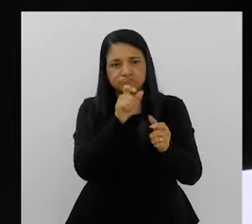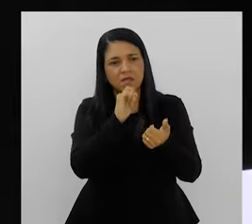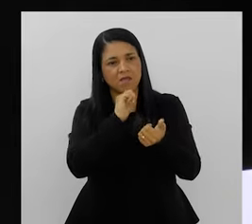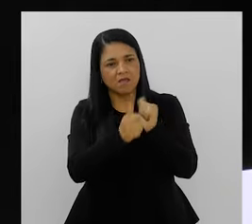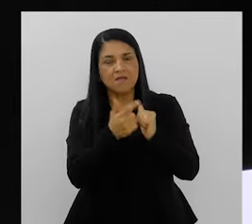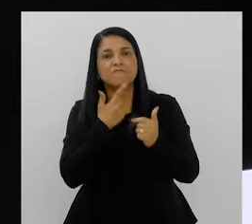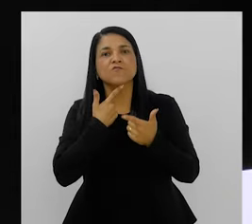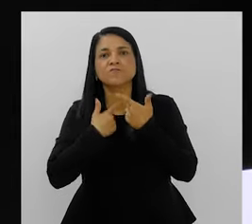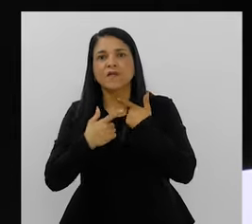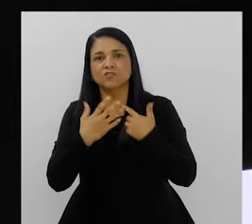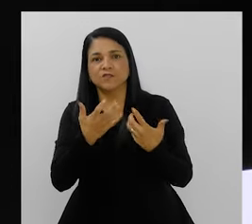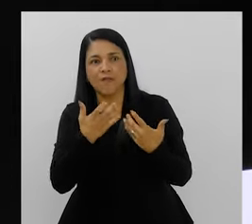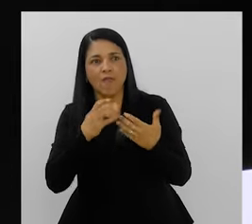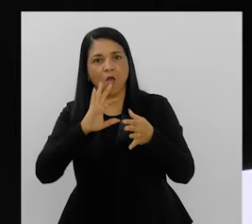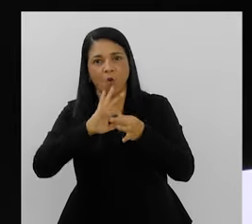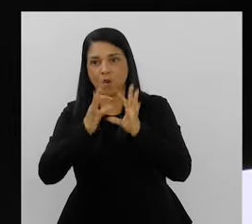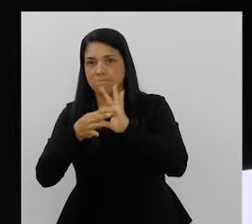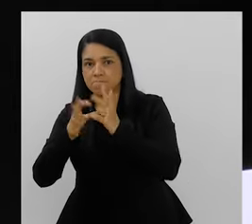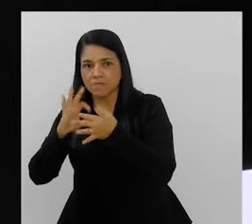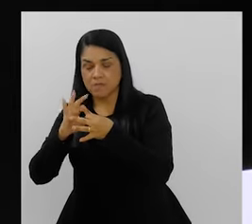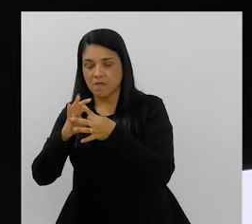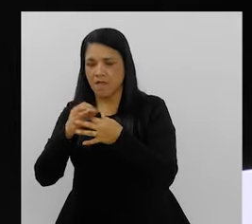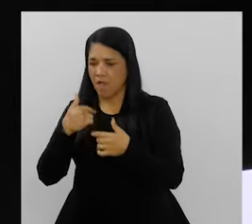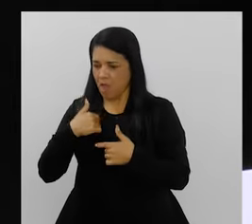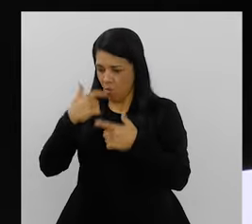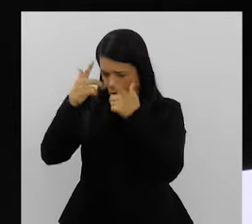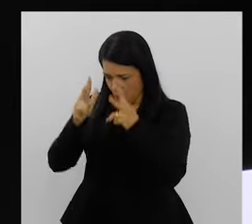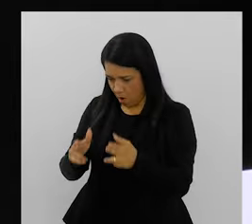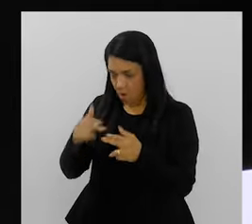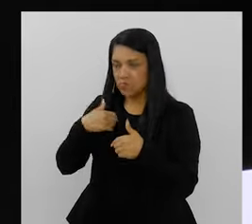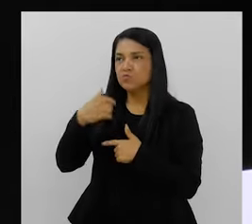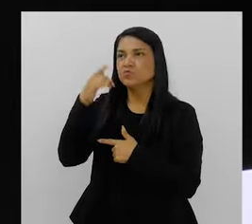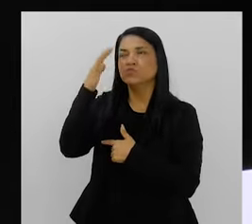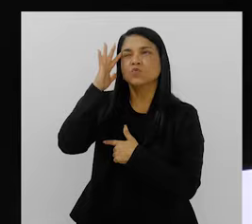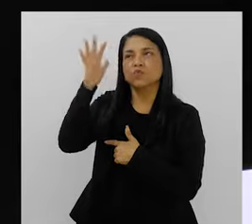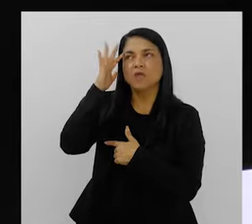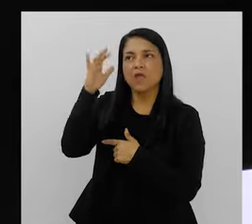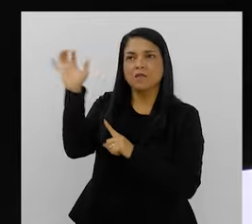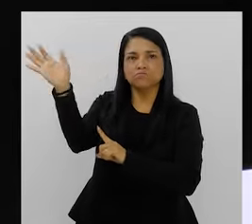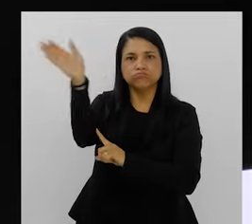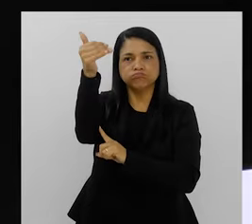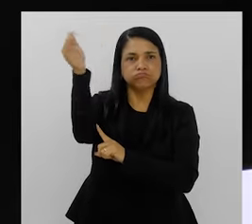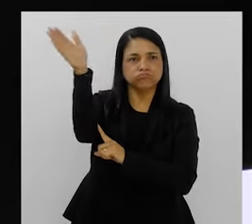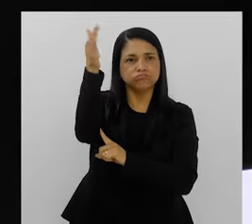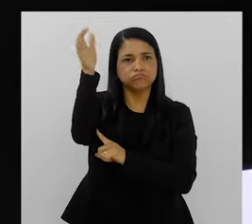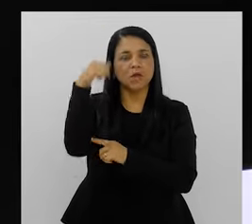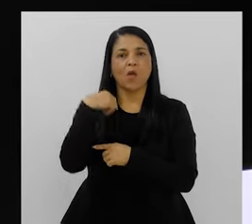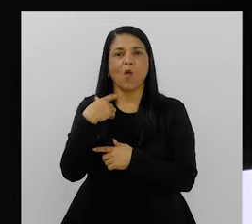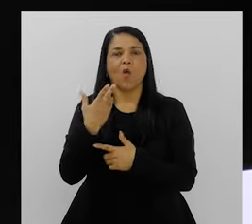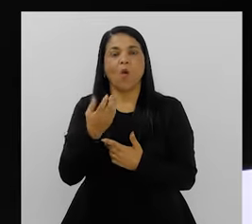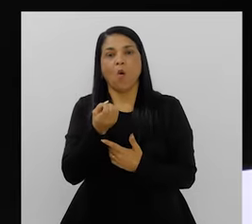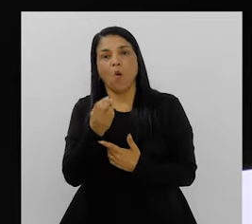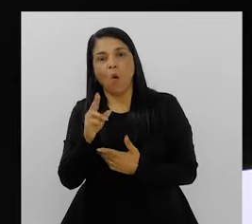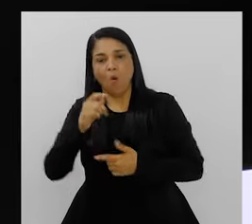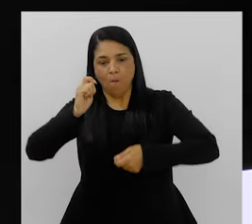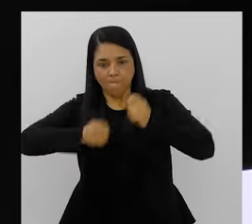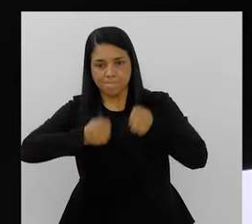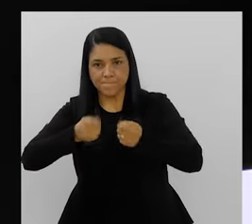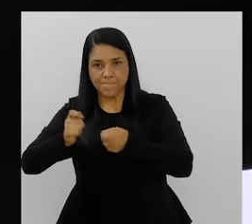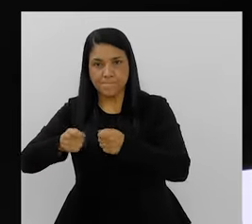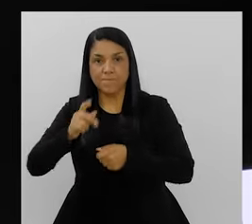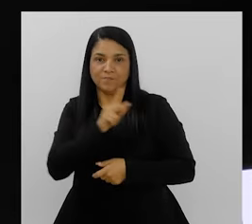ir para a Olimpíada. Mas por que não sonhar em ser igual eu sonhei, né? Ser a porta-bandeira, em ser o mestre de